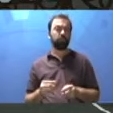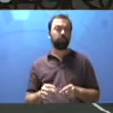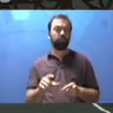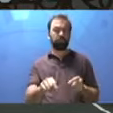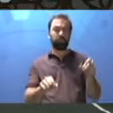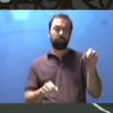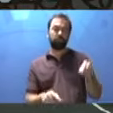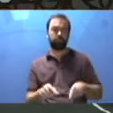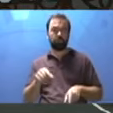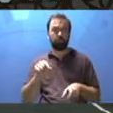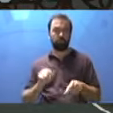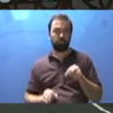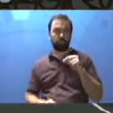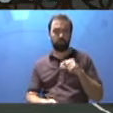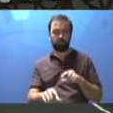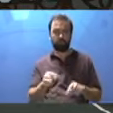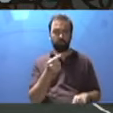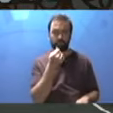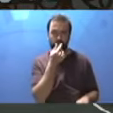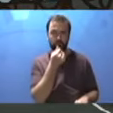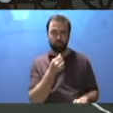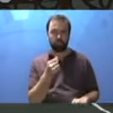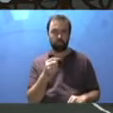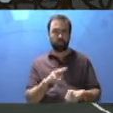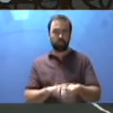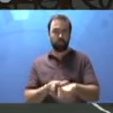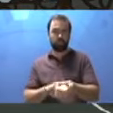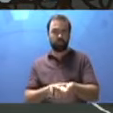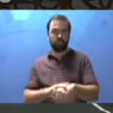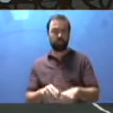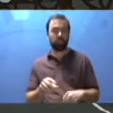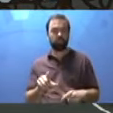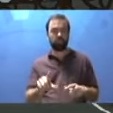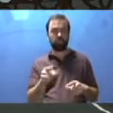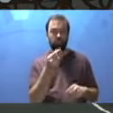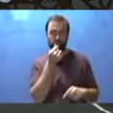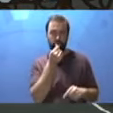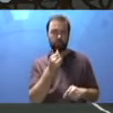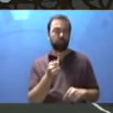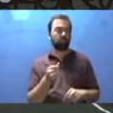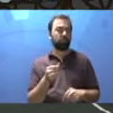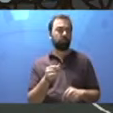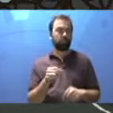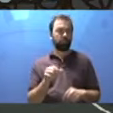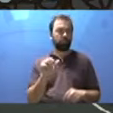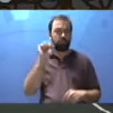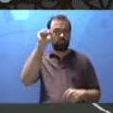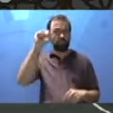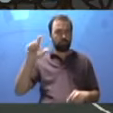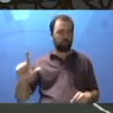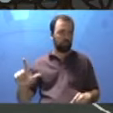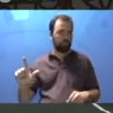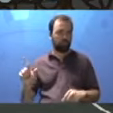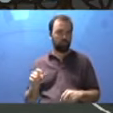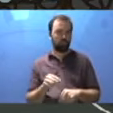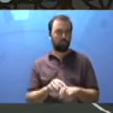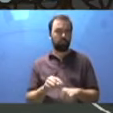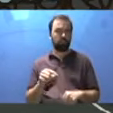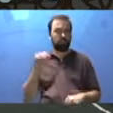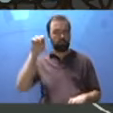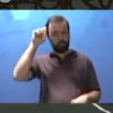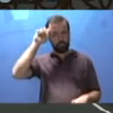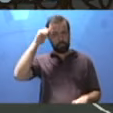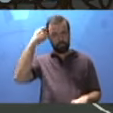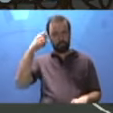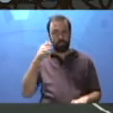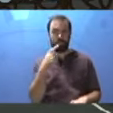Separa aí no seu material agora. Um lápis verde, um azul, um preto e um vermelho. Se você não